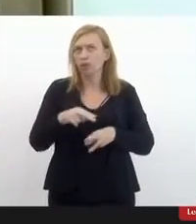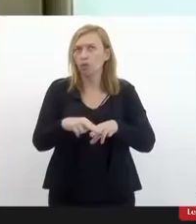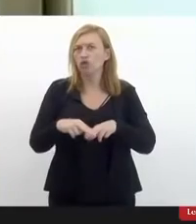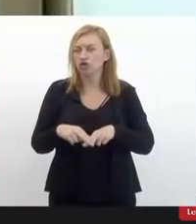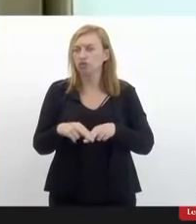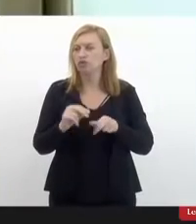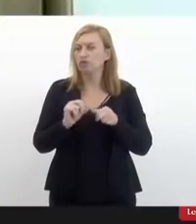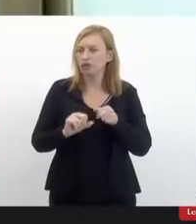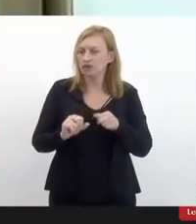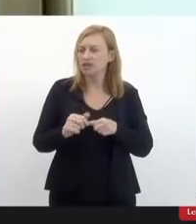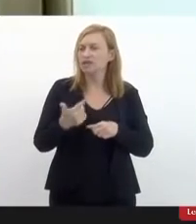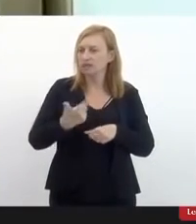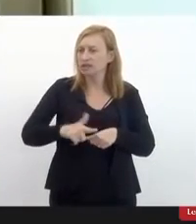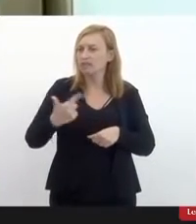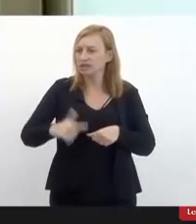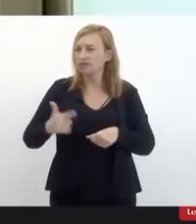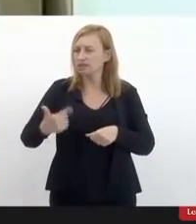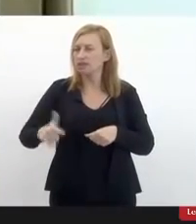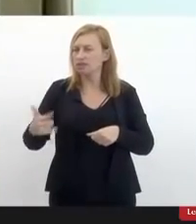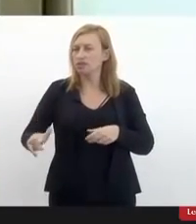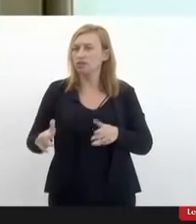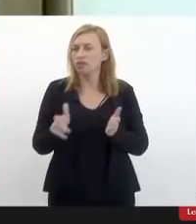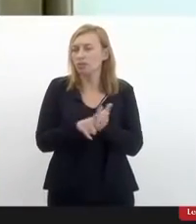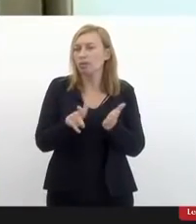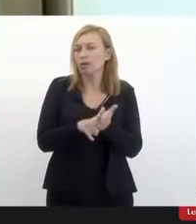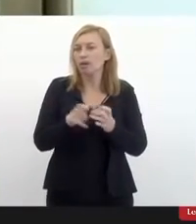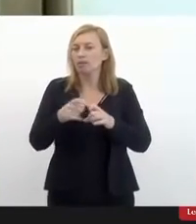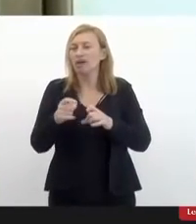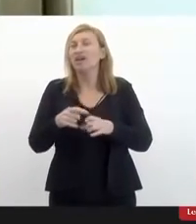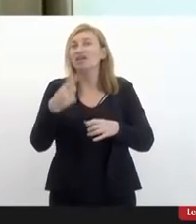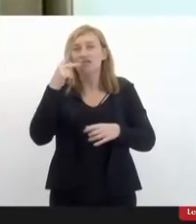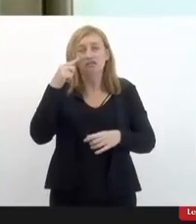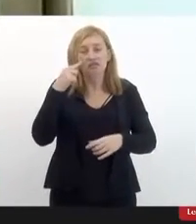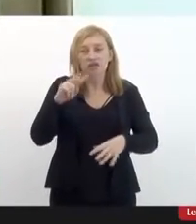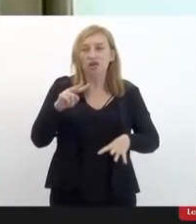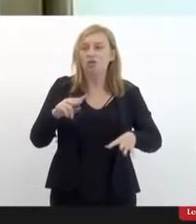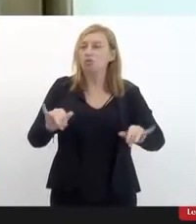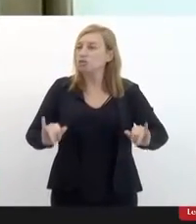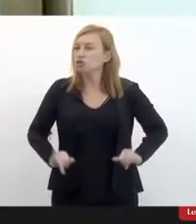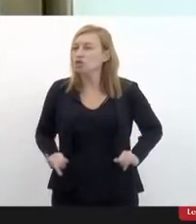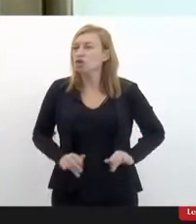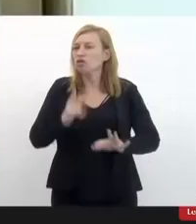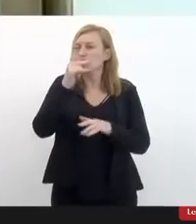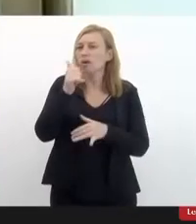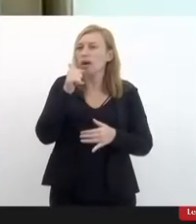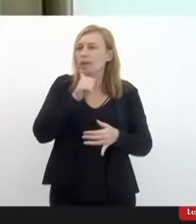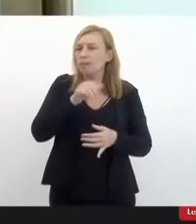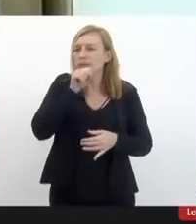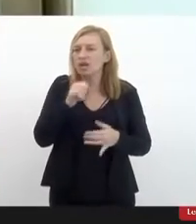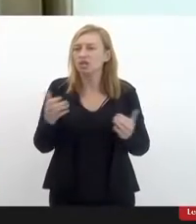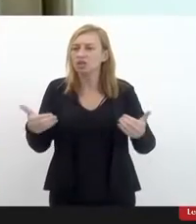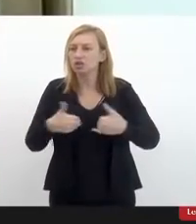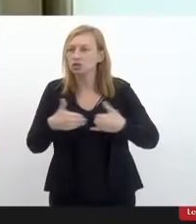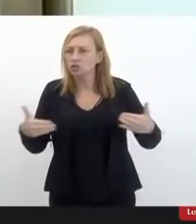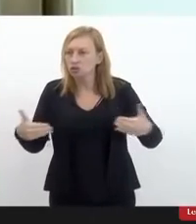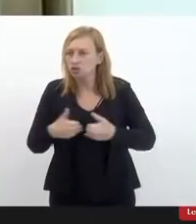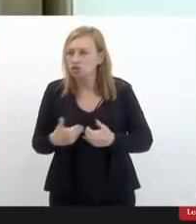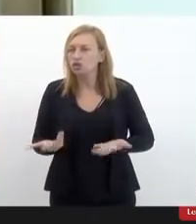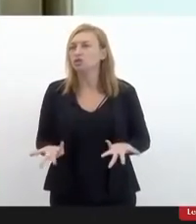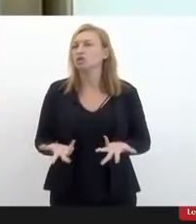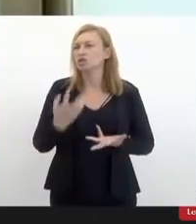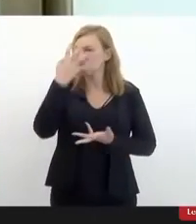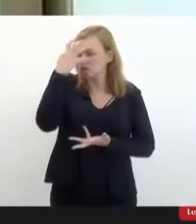isso. A gente aqui vê quanto sofre uma mãe de um autista com um caso